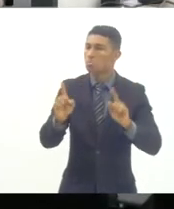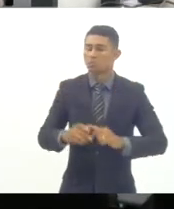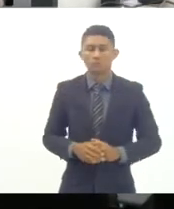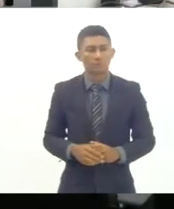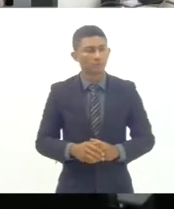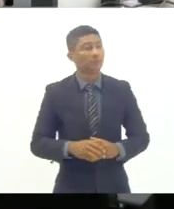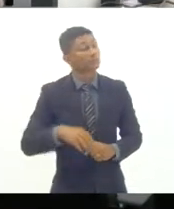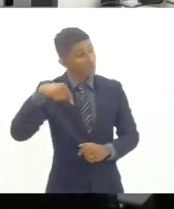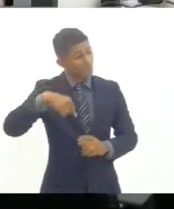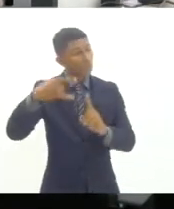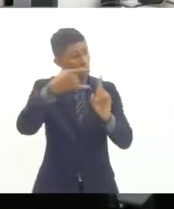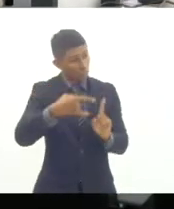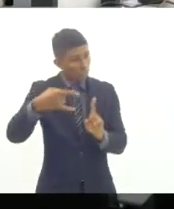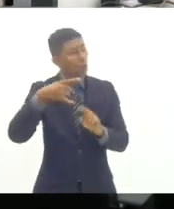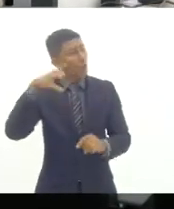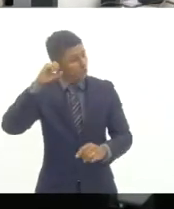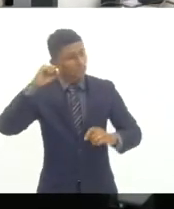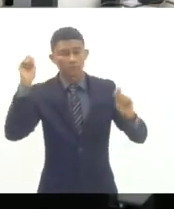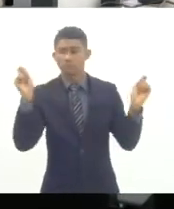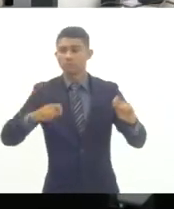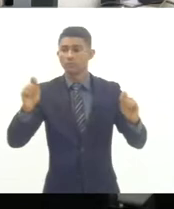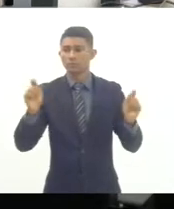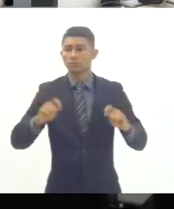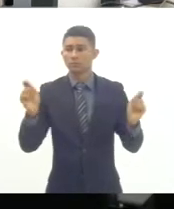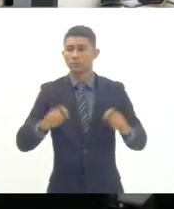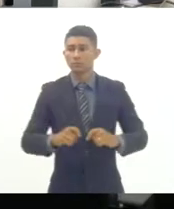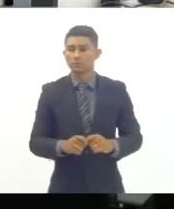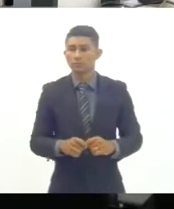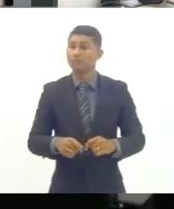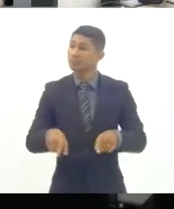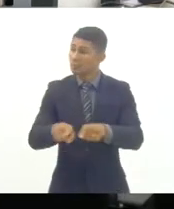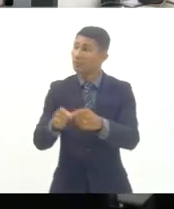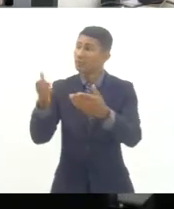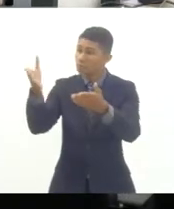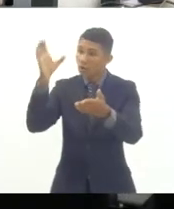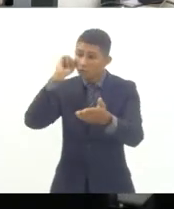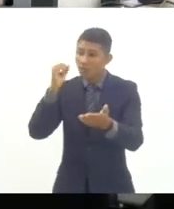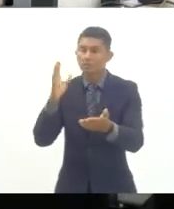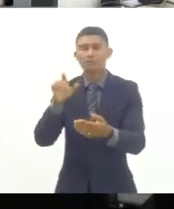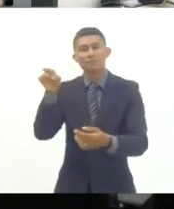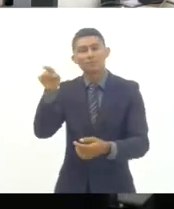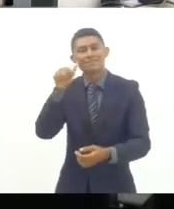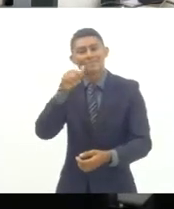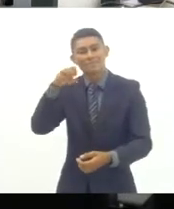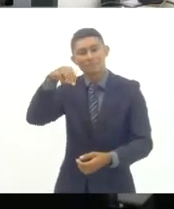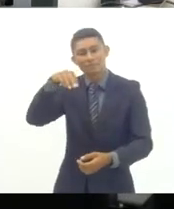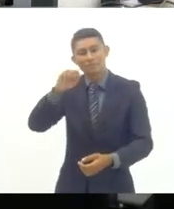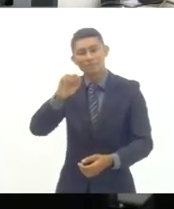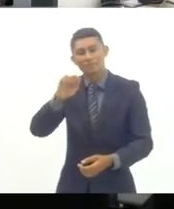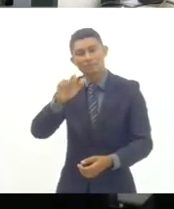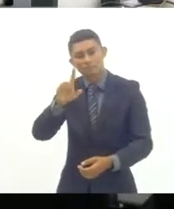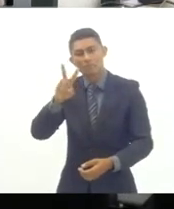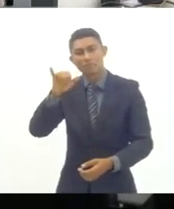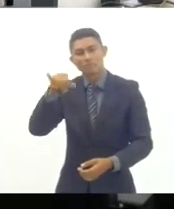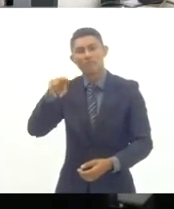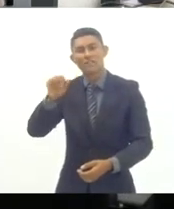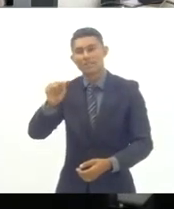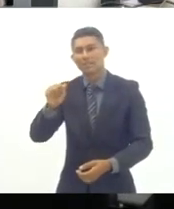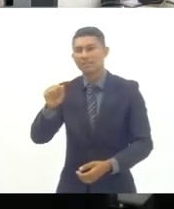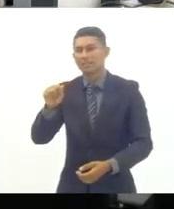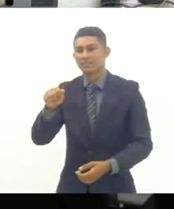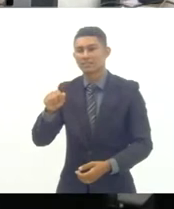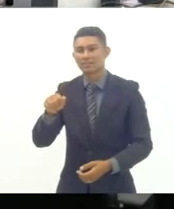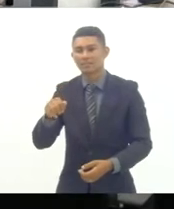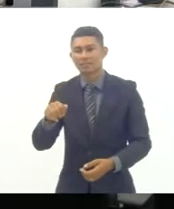Sim, estamos ouvindo a Malvina. Bom, e eu estou te ouvindo, Jorge. Agora eu não estou ouvindo a Malvina. Alô? Não está